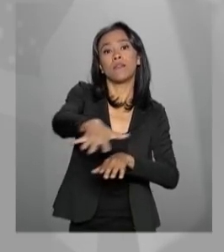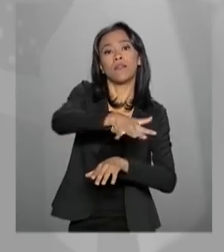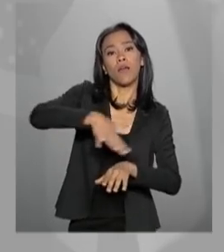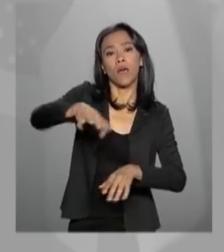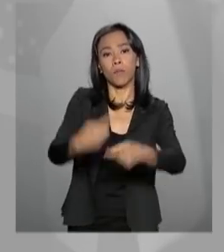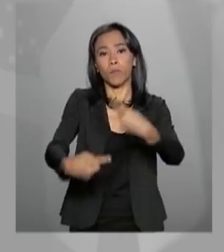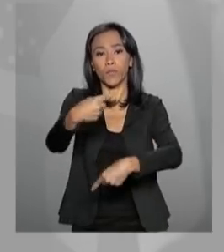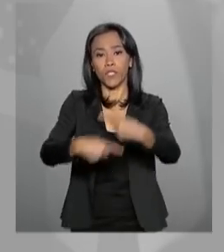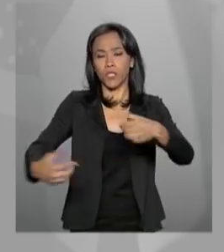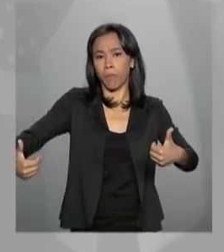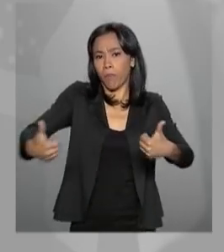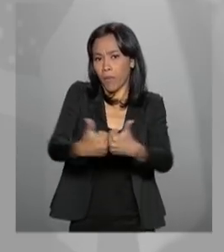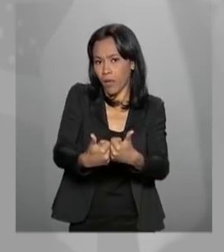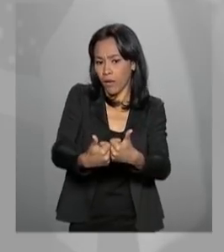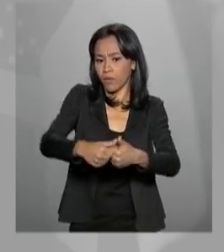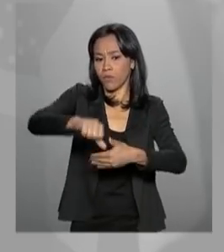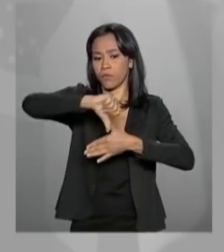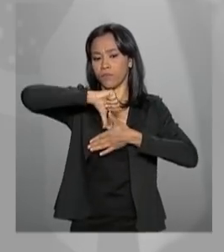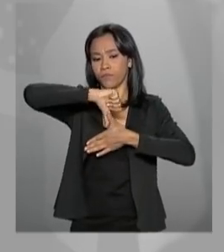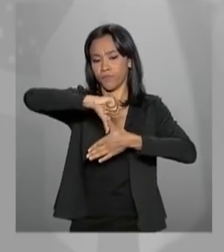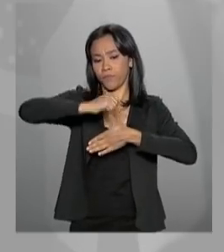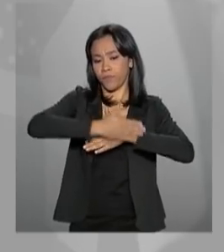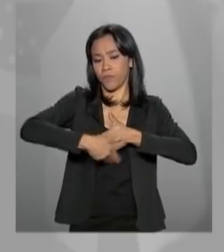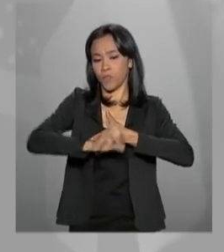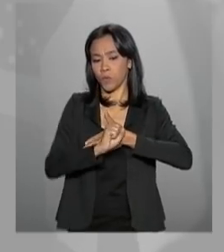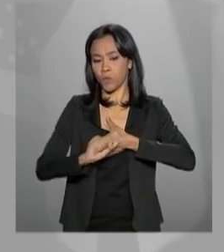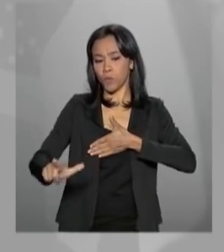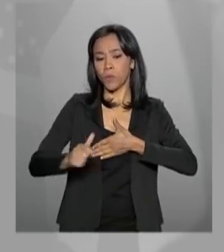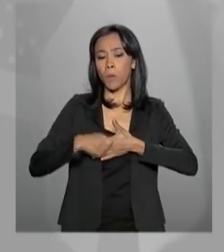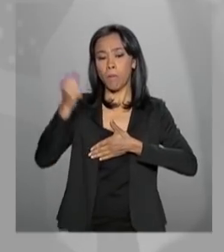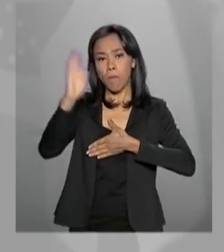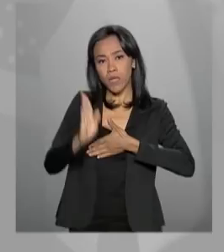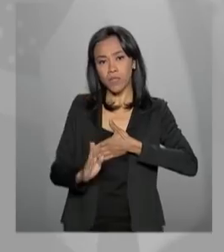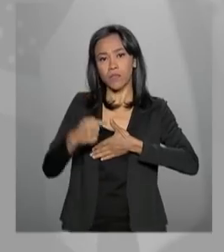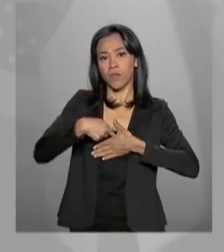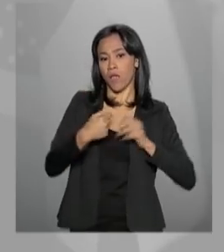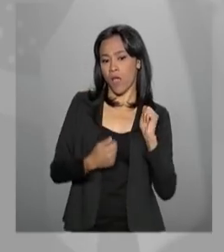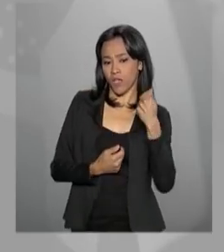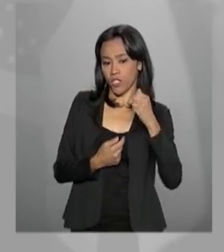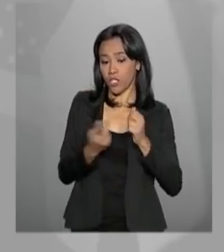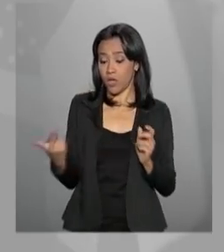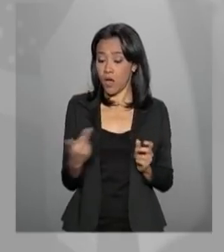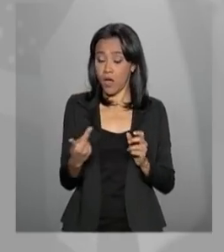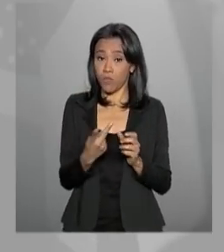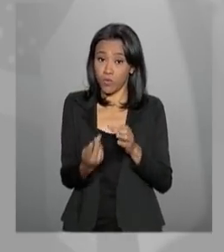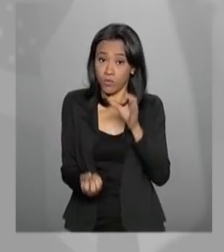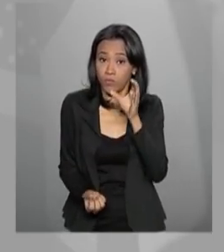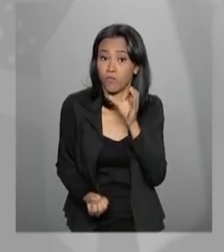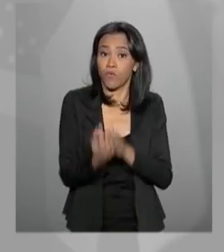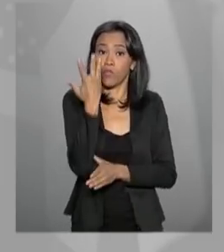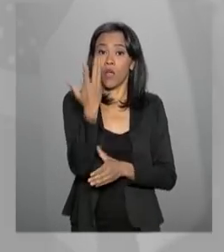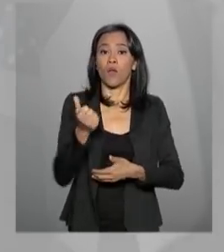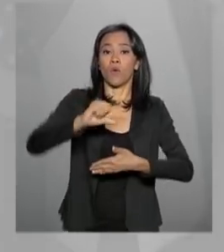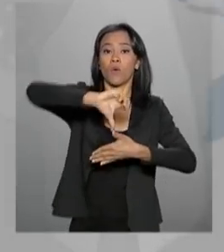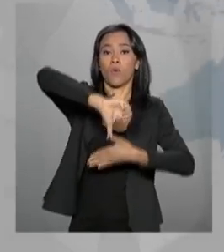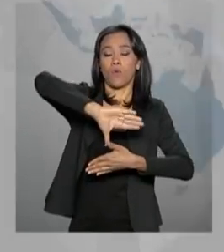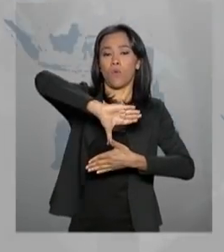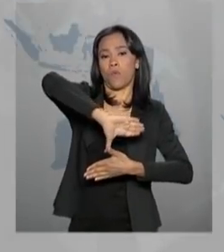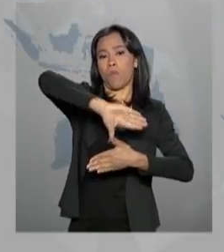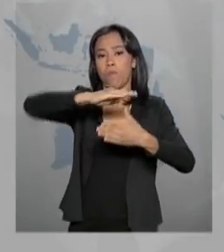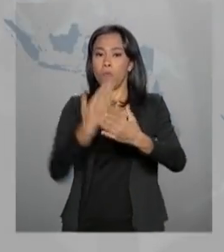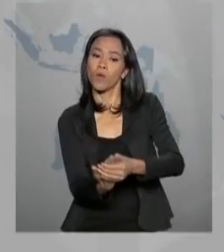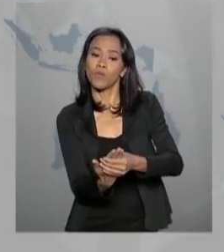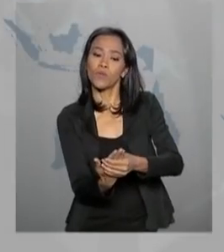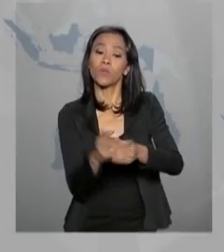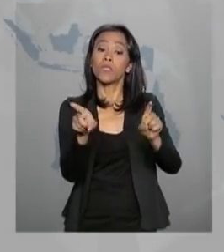Vizinhos na América do Sul, Brasil e Argentina são sócios fundadores do Mercosul, além de fazerem parte do